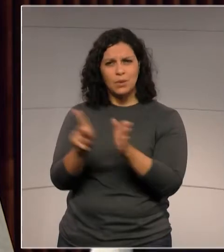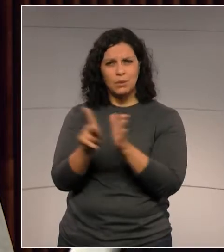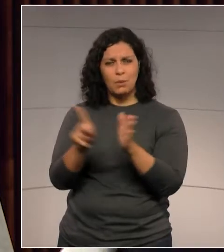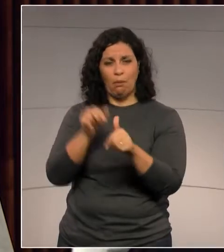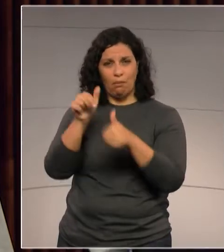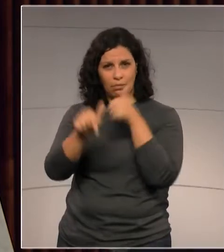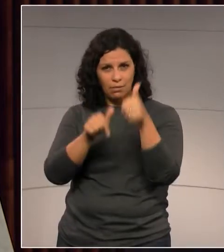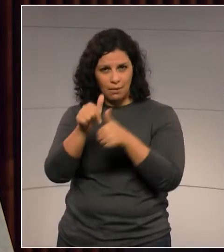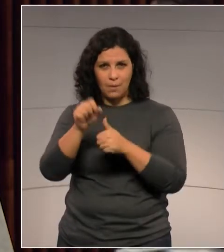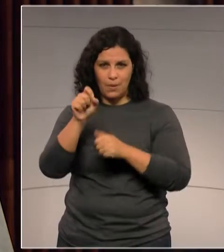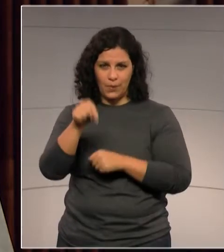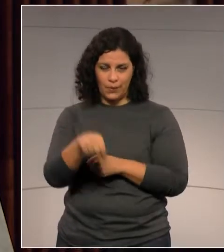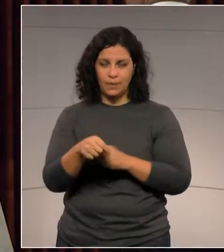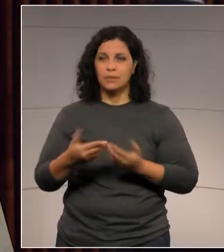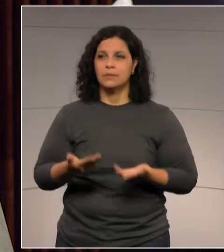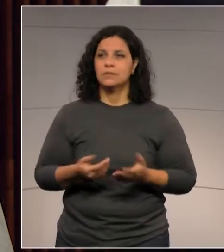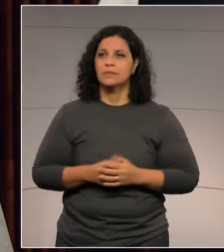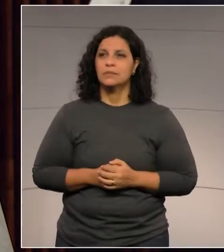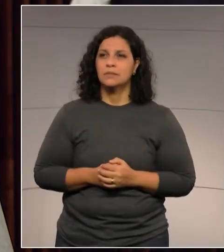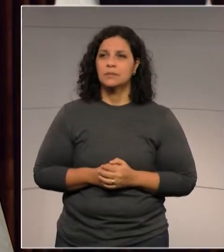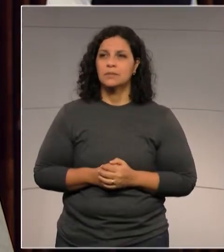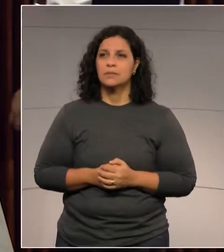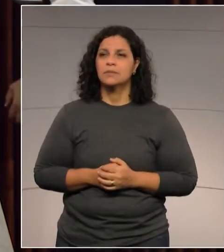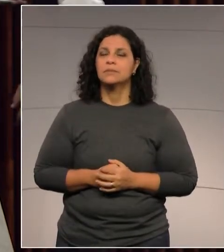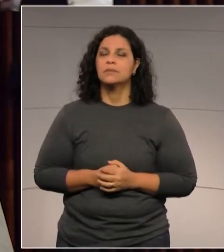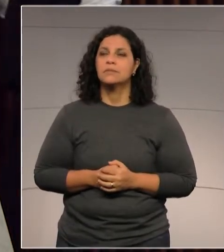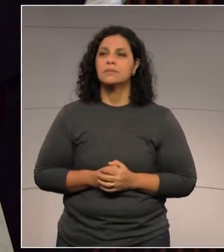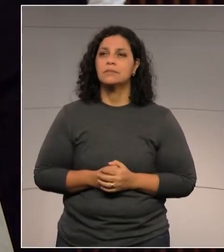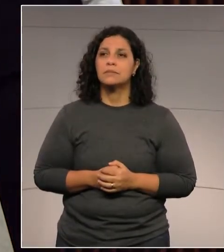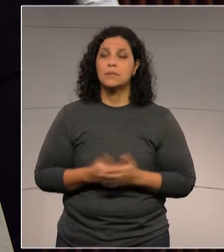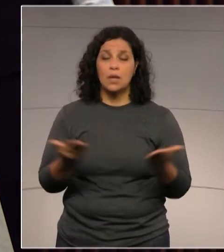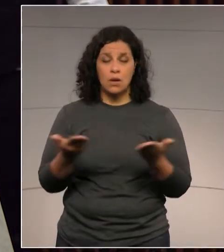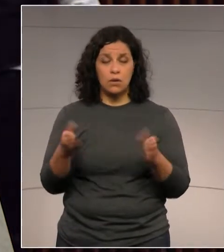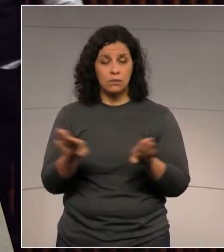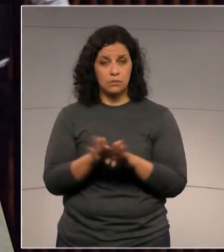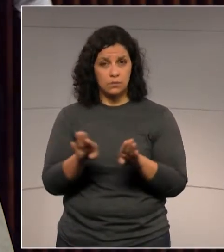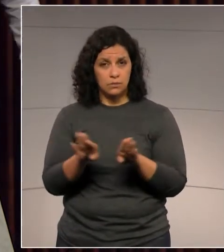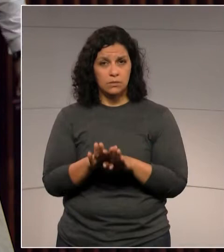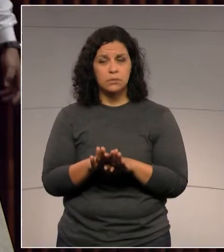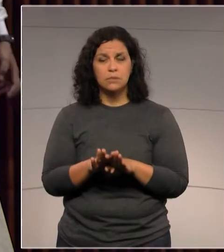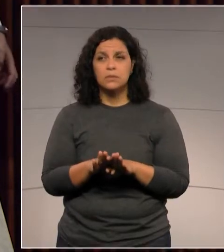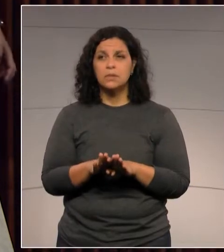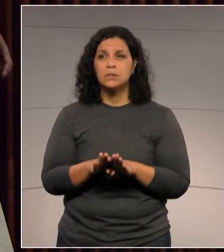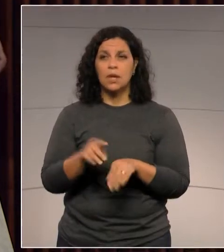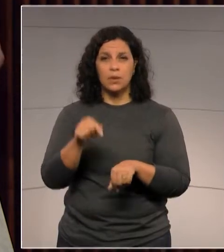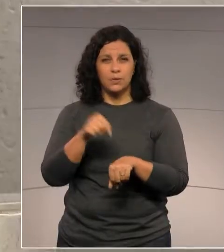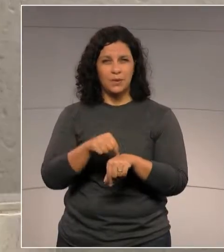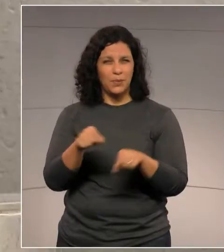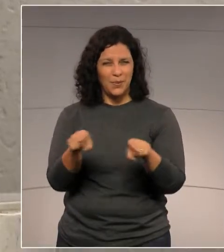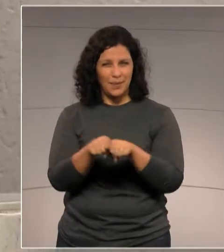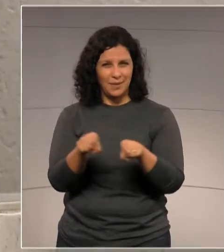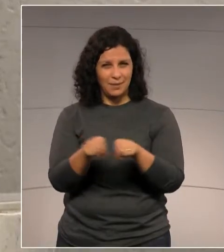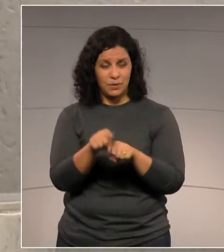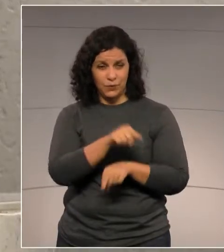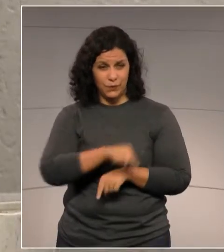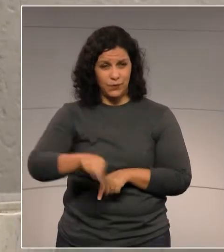exercício das suas atividades parlamentares. Ao mesmo tempo, vossas excelências estão